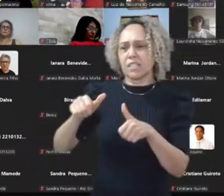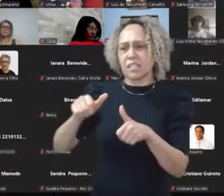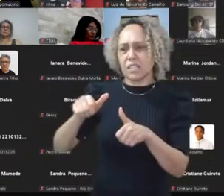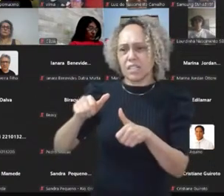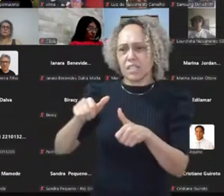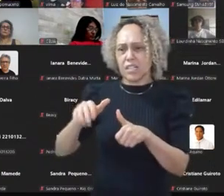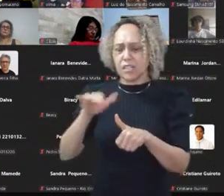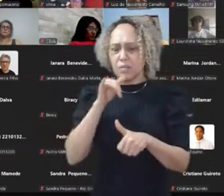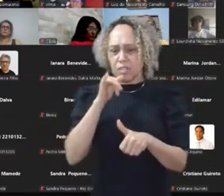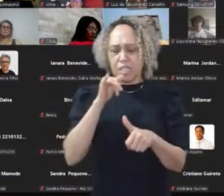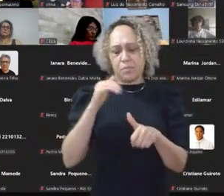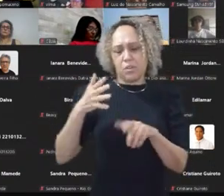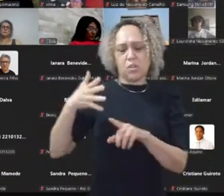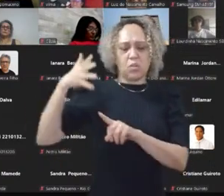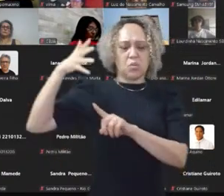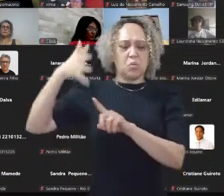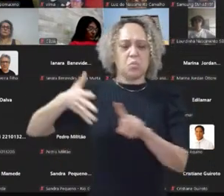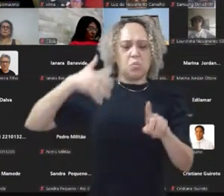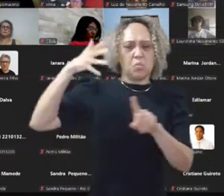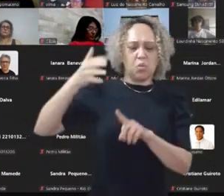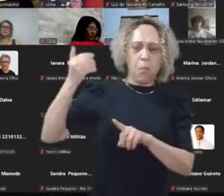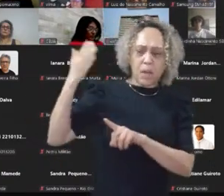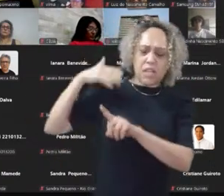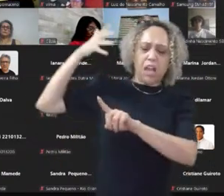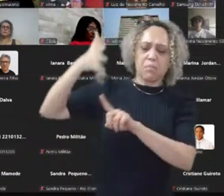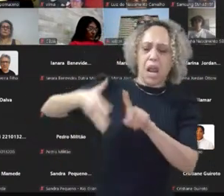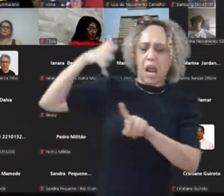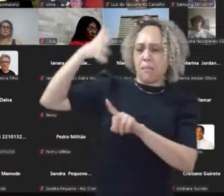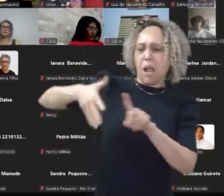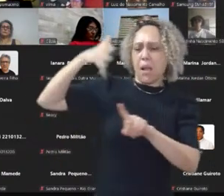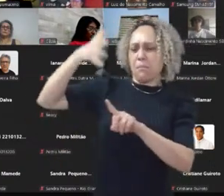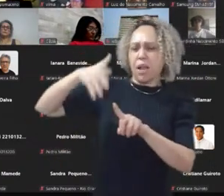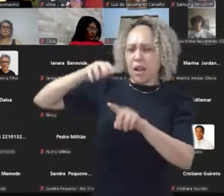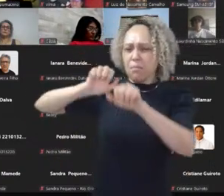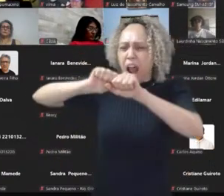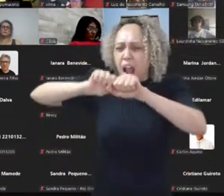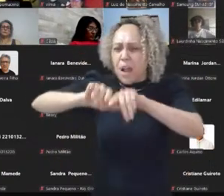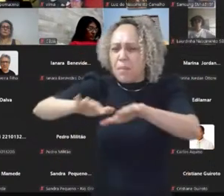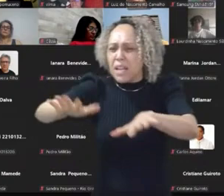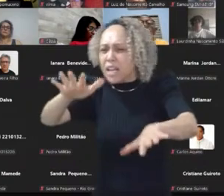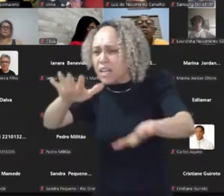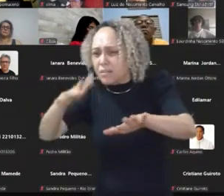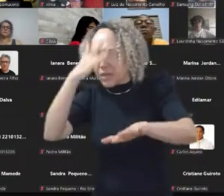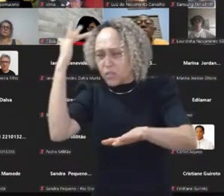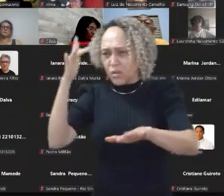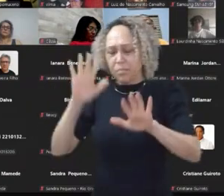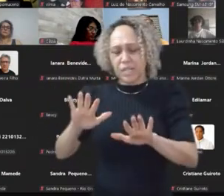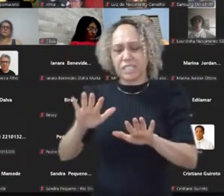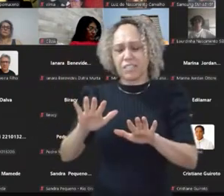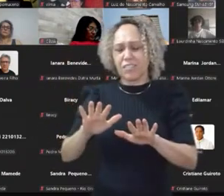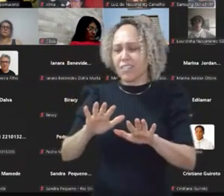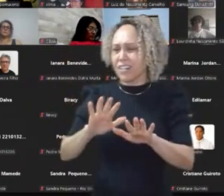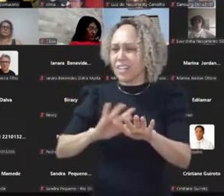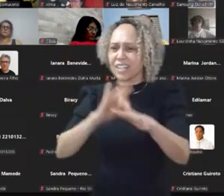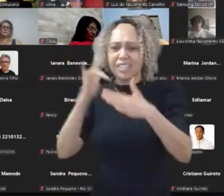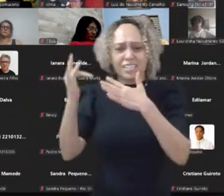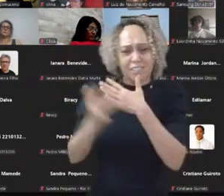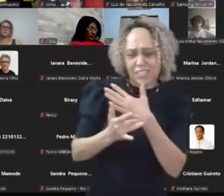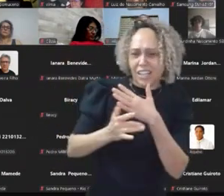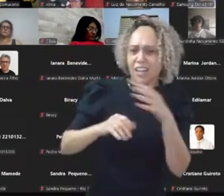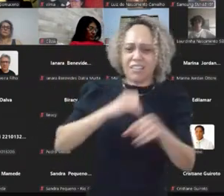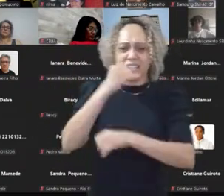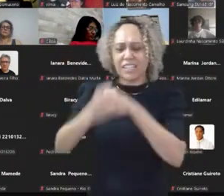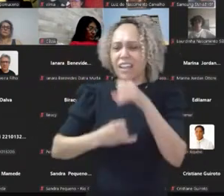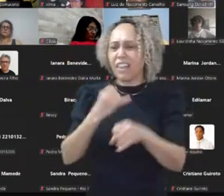púlpito, a praça em que a gente estava à esquerda sempre estava acostumada a falar, mas agora são várias praças, vários locais em que a gente deve